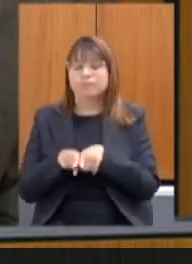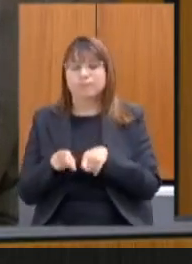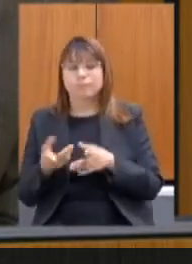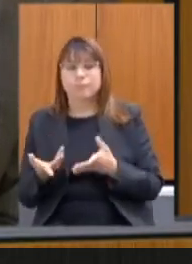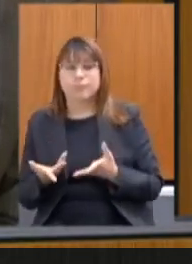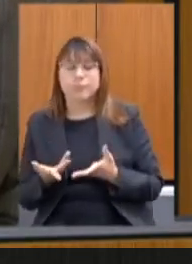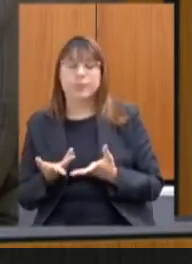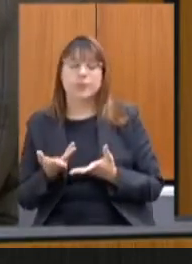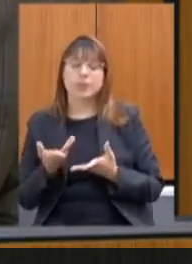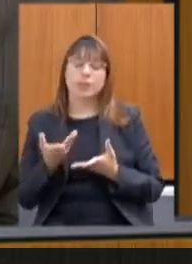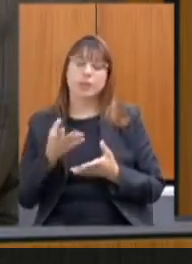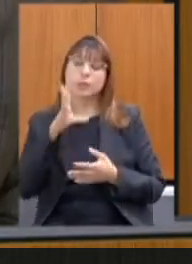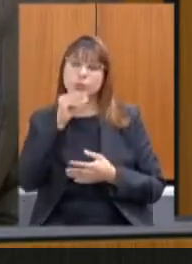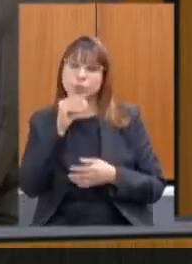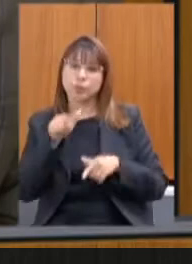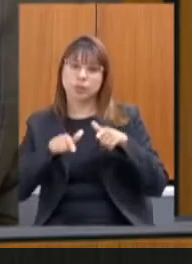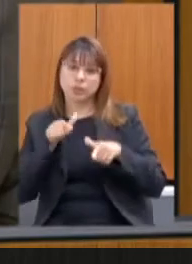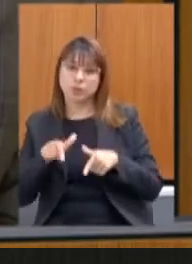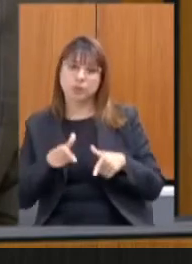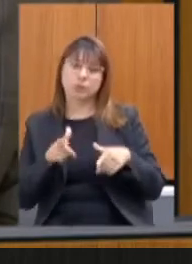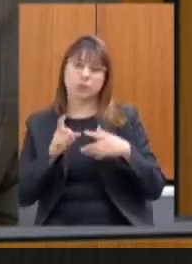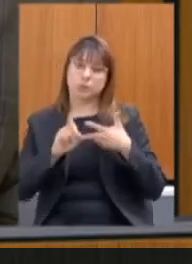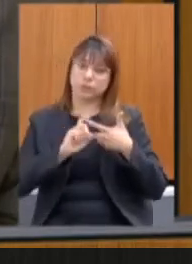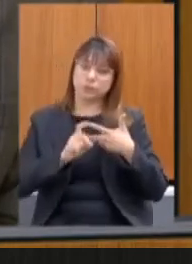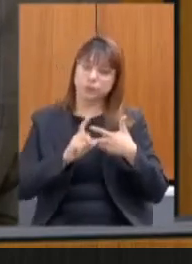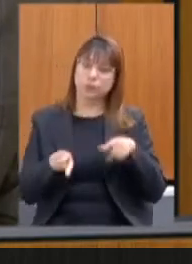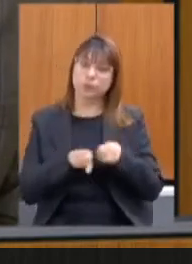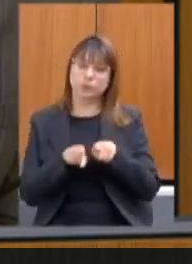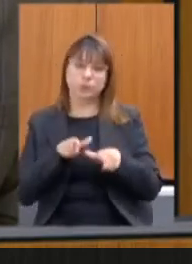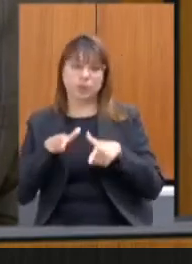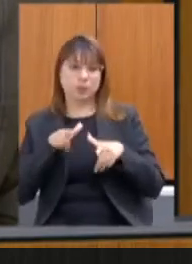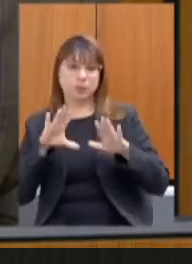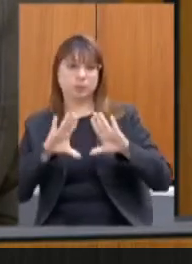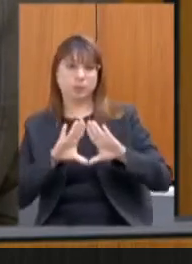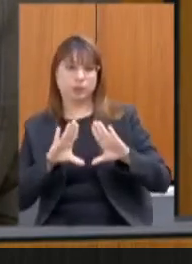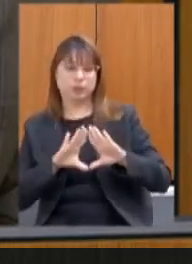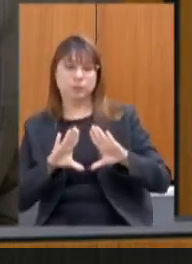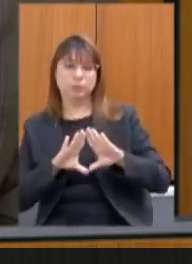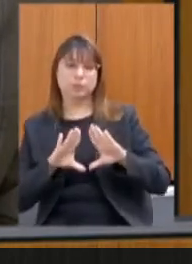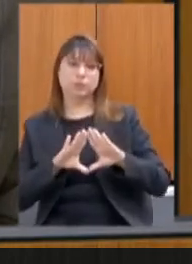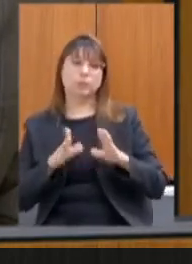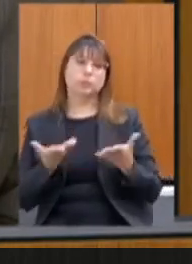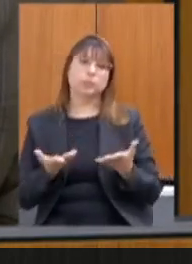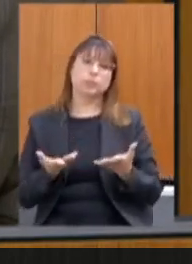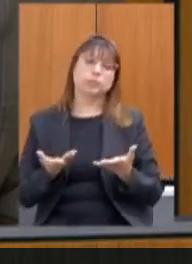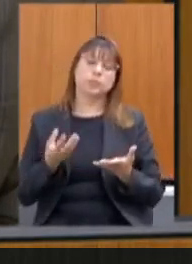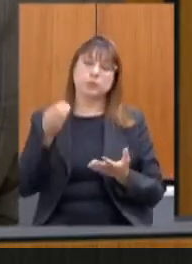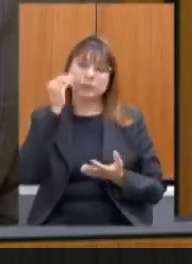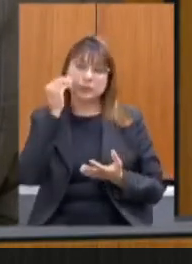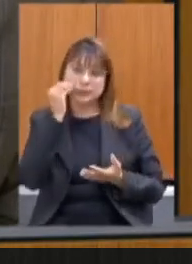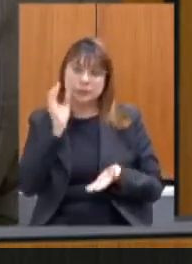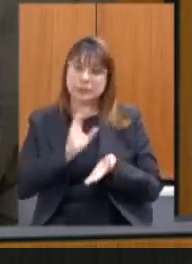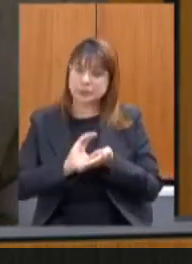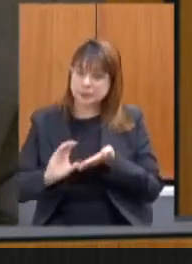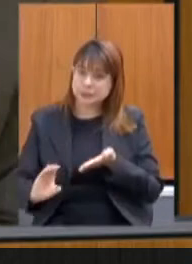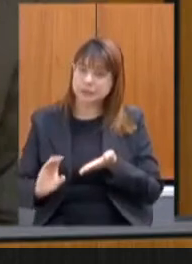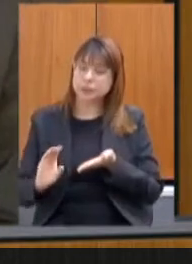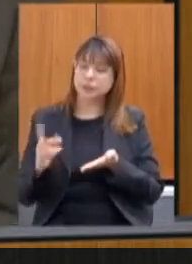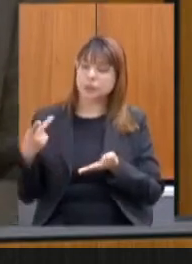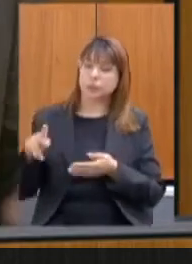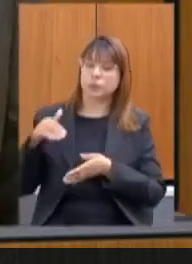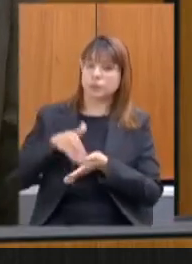dos servidores públicos do poder executivo que está aqui junto com o povo disputando também recursos para essa secretaria